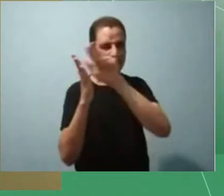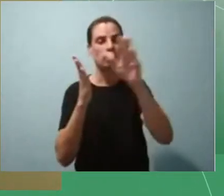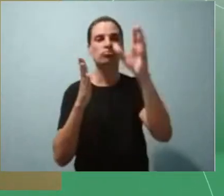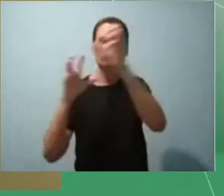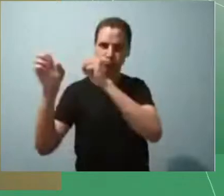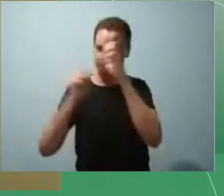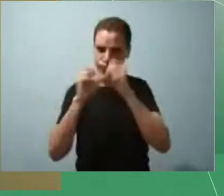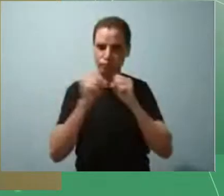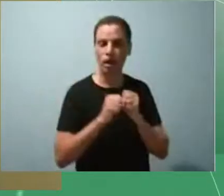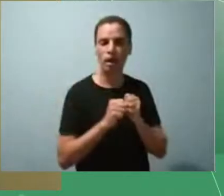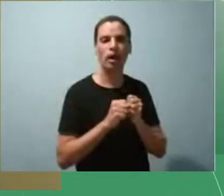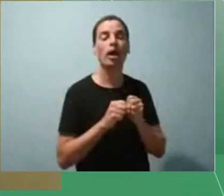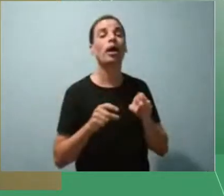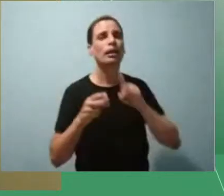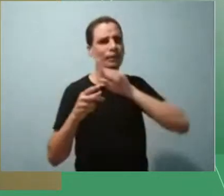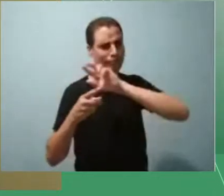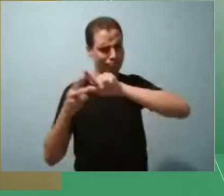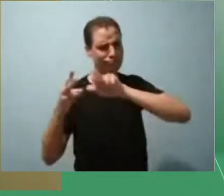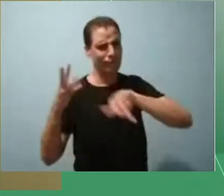e João Vitor Moreno.